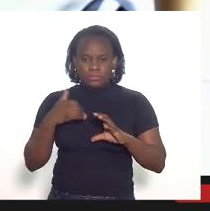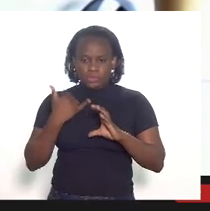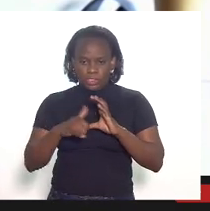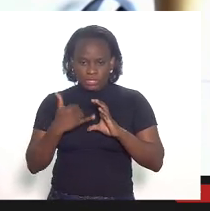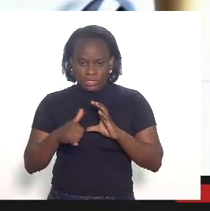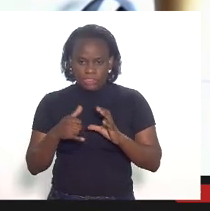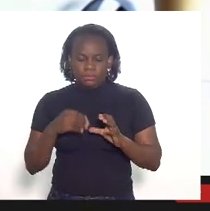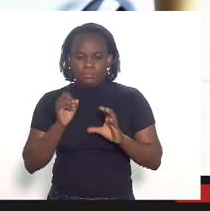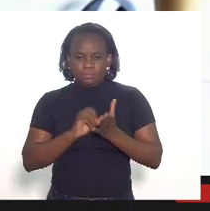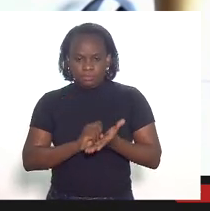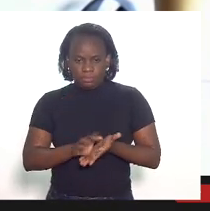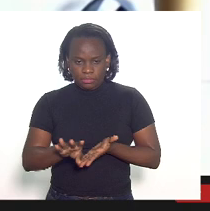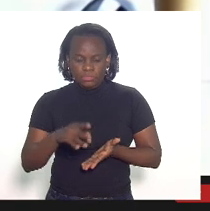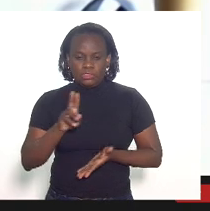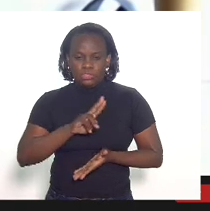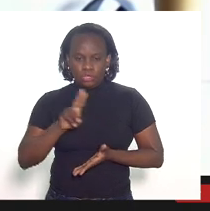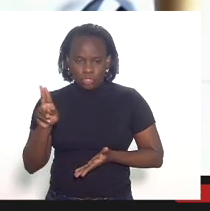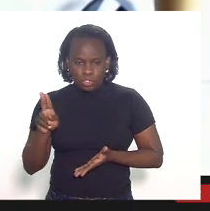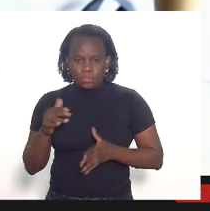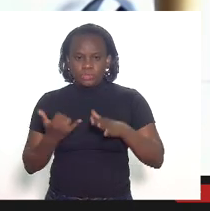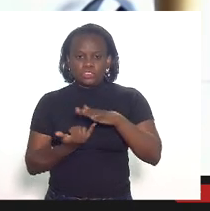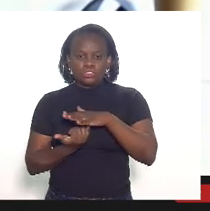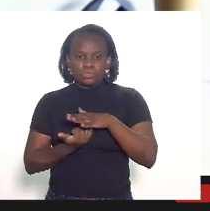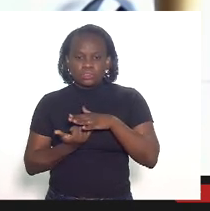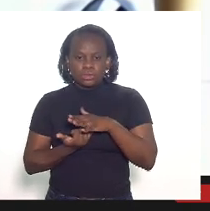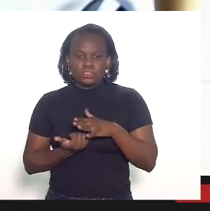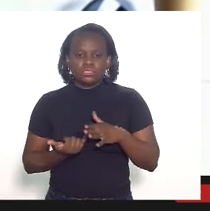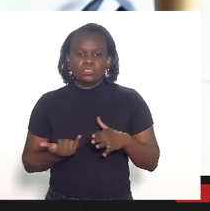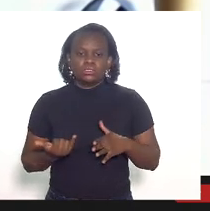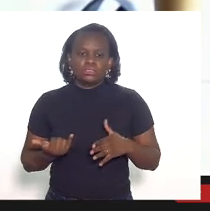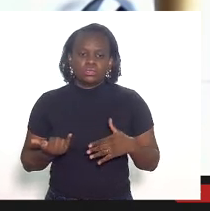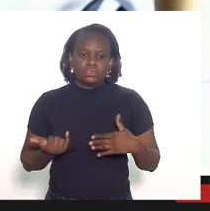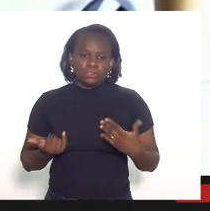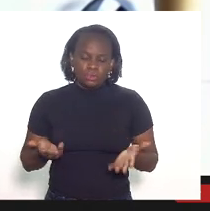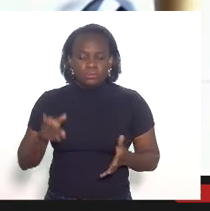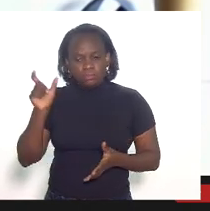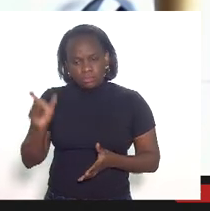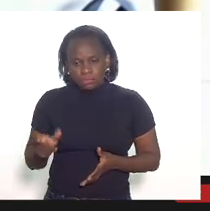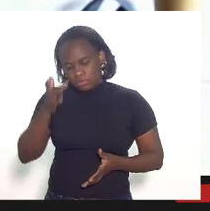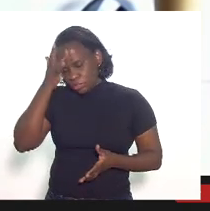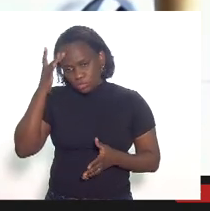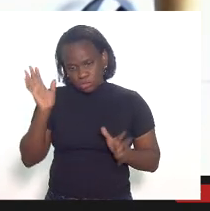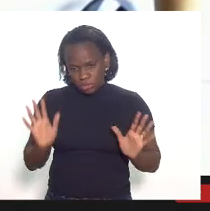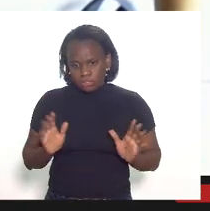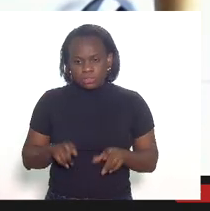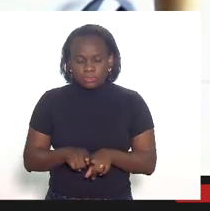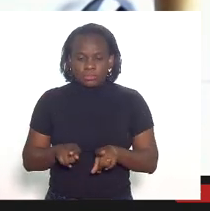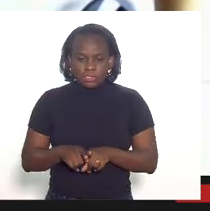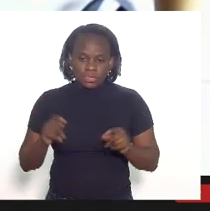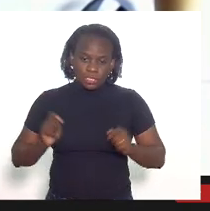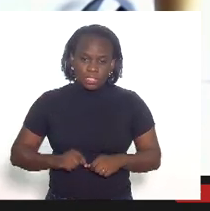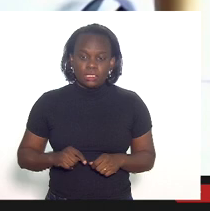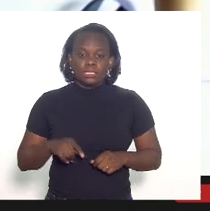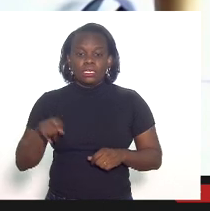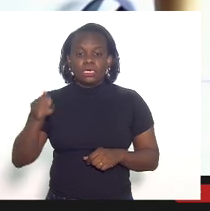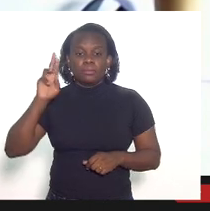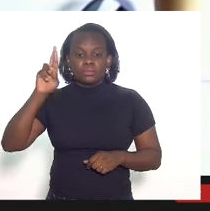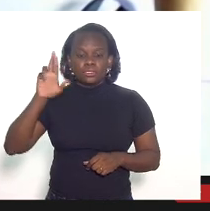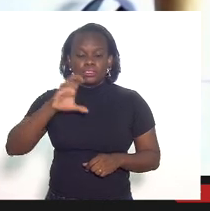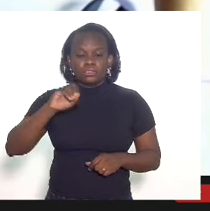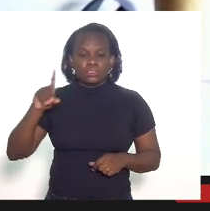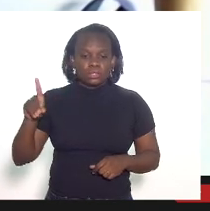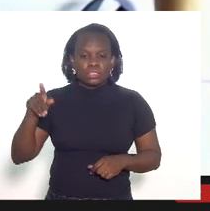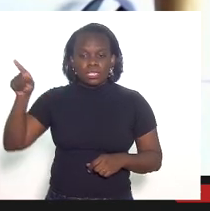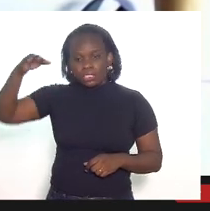o nome da instituição e da pessoa se for possível que coordena lá no